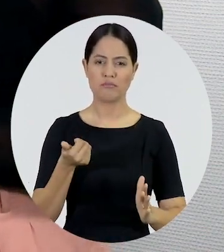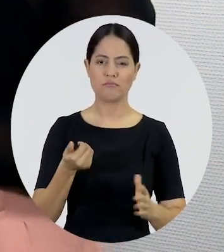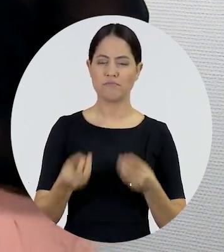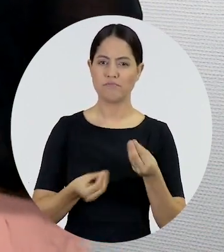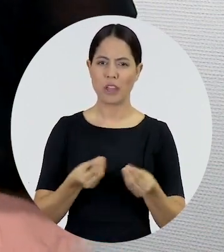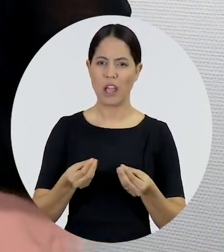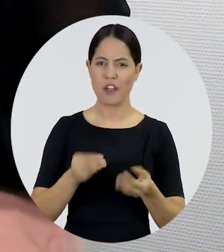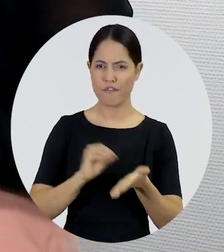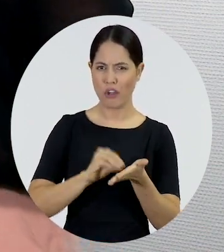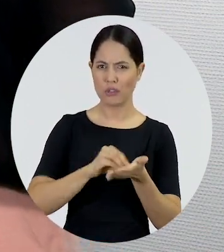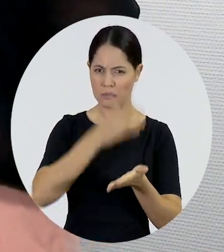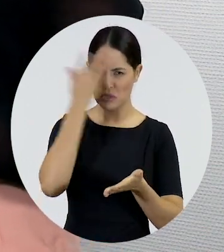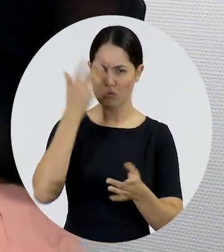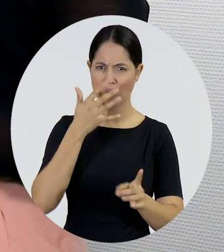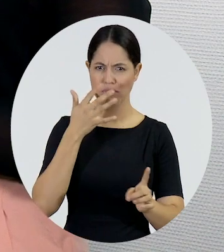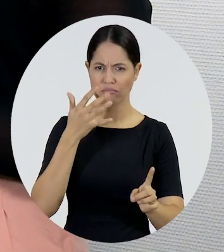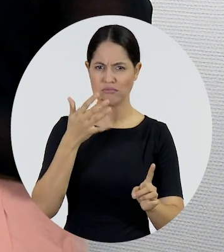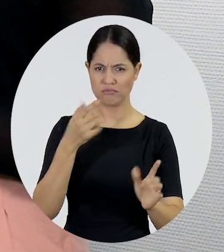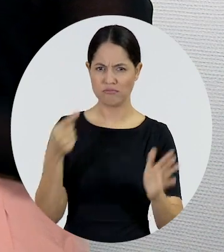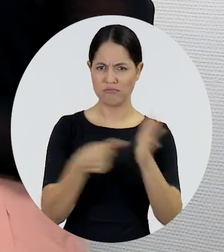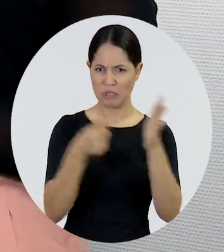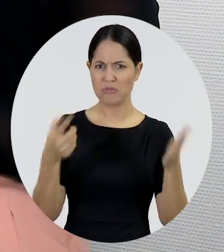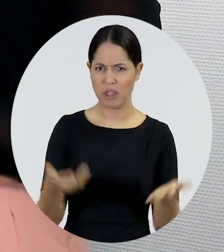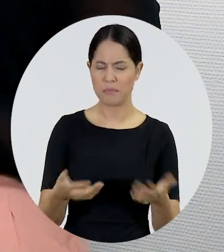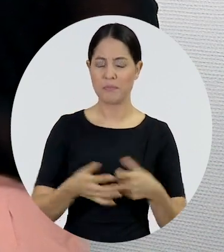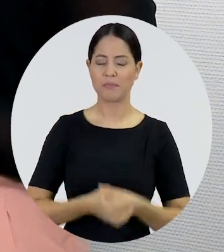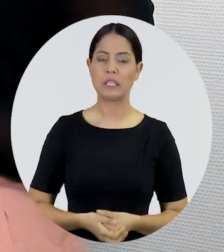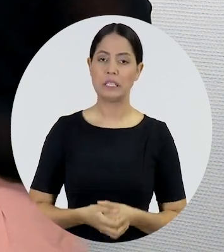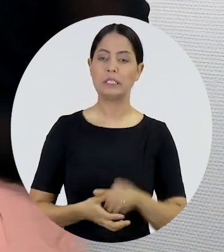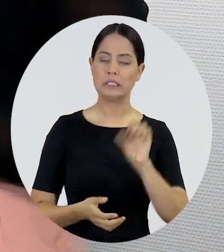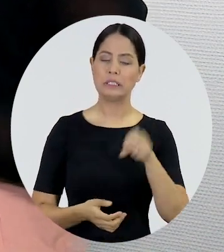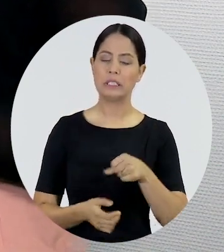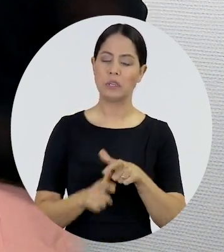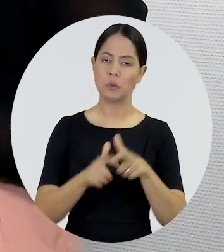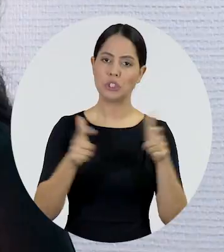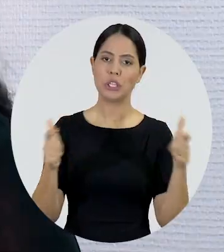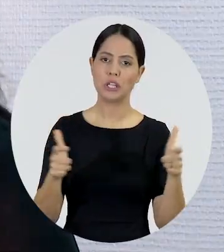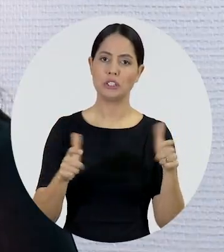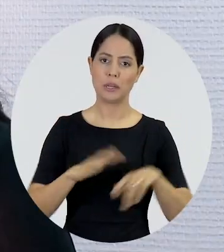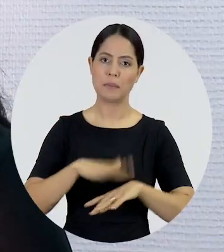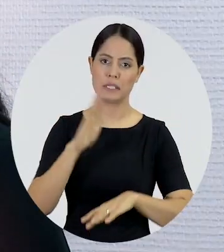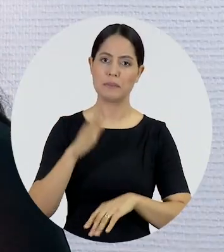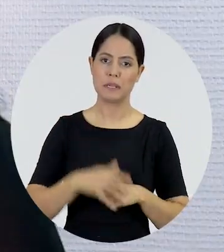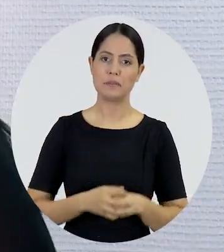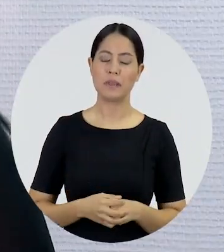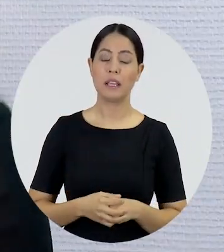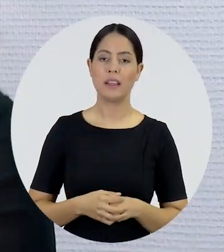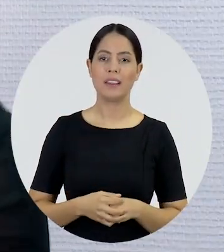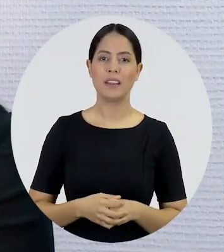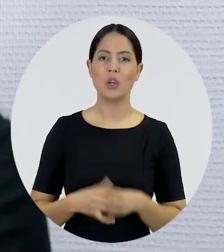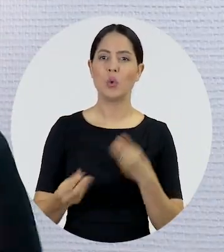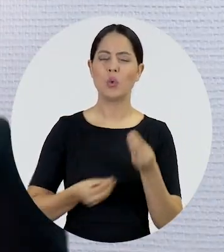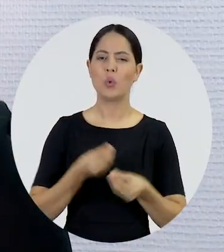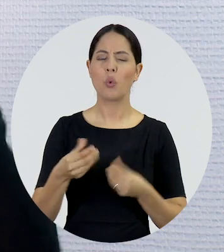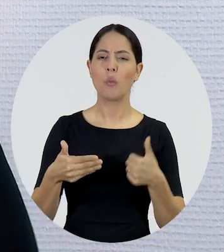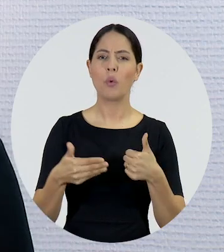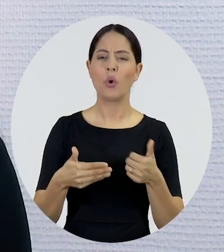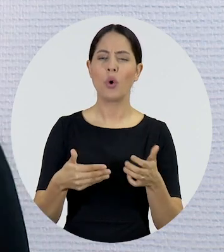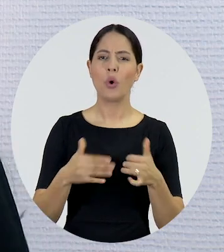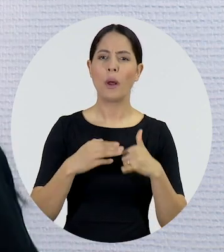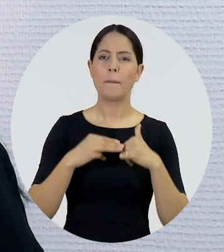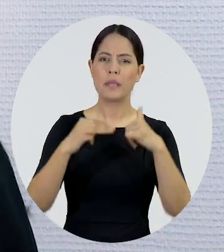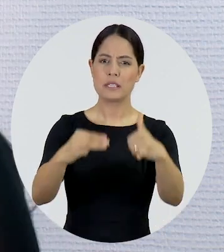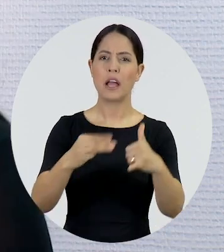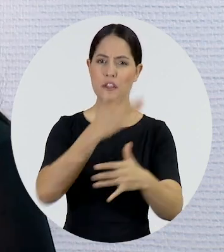há subnotificação em relação a isso. Certamente esse número tende a ser muito maior. Então eu queria te pedir, por último, um recado para quem está